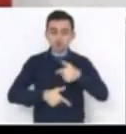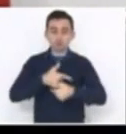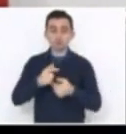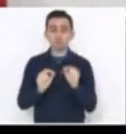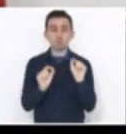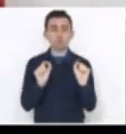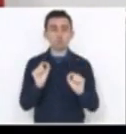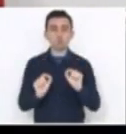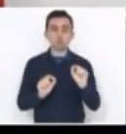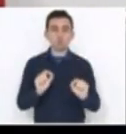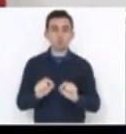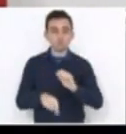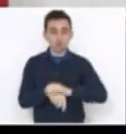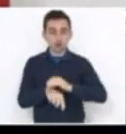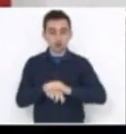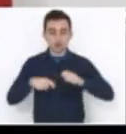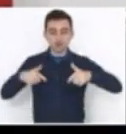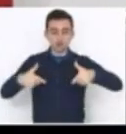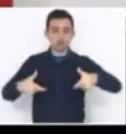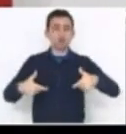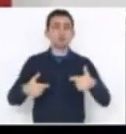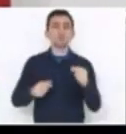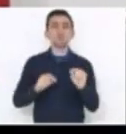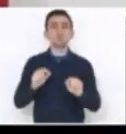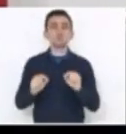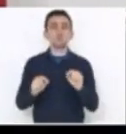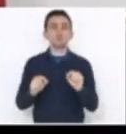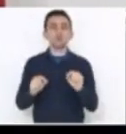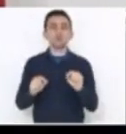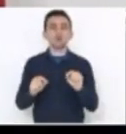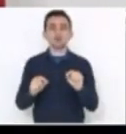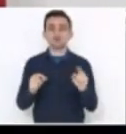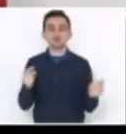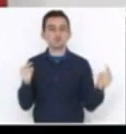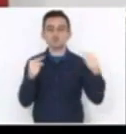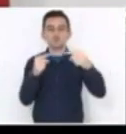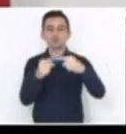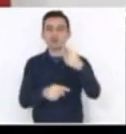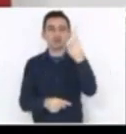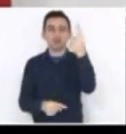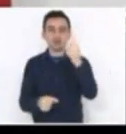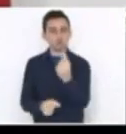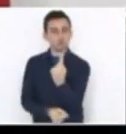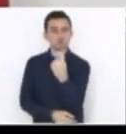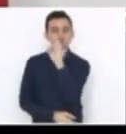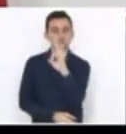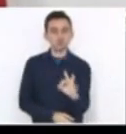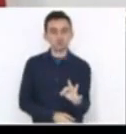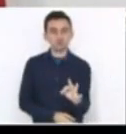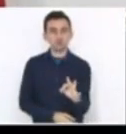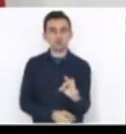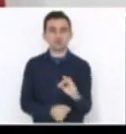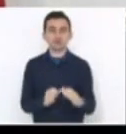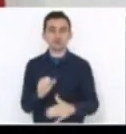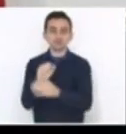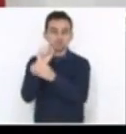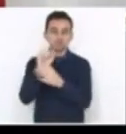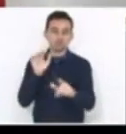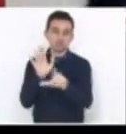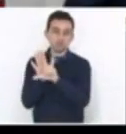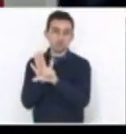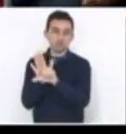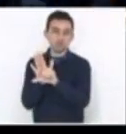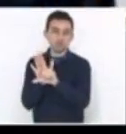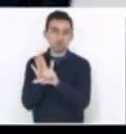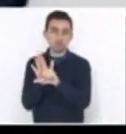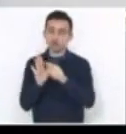a nossa atuação não pode ser voltada aos 1% que nós vamos garantir aqui na lei. O